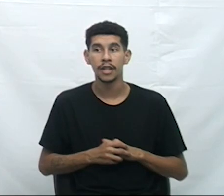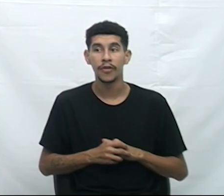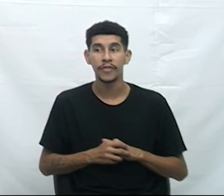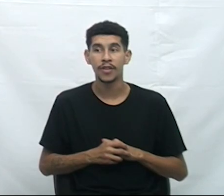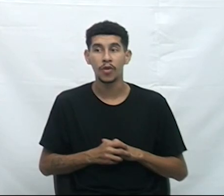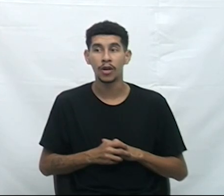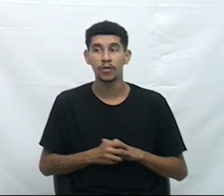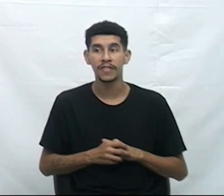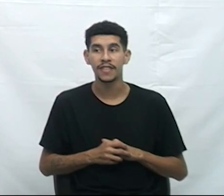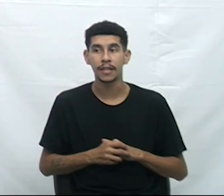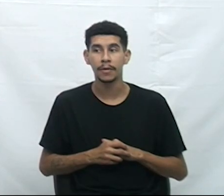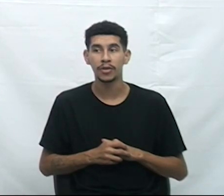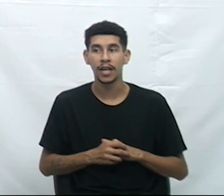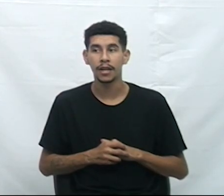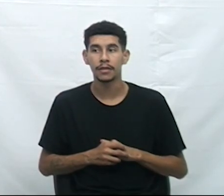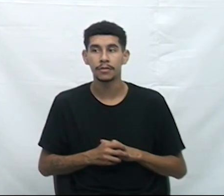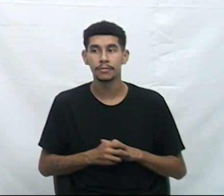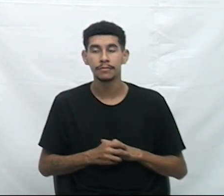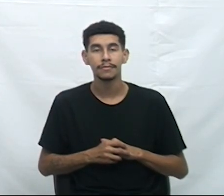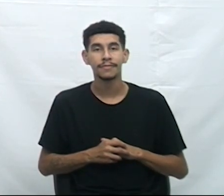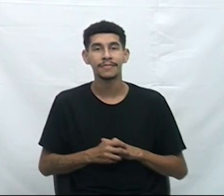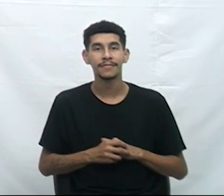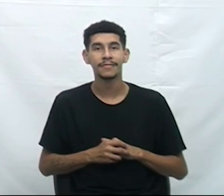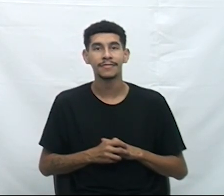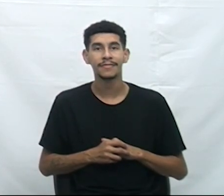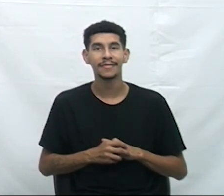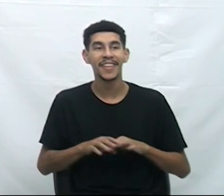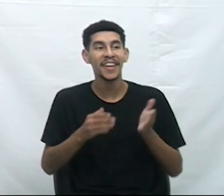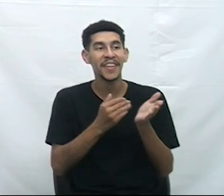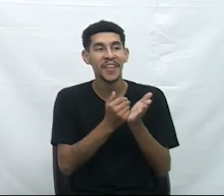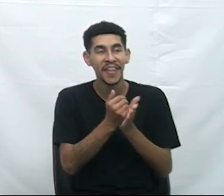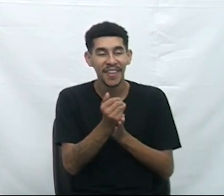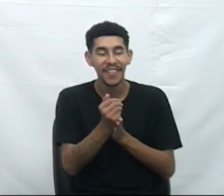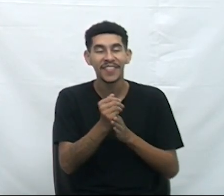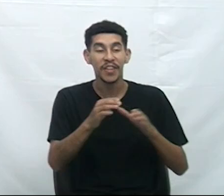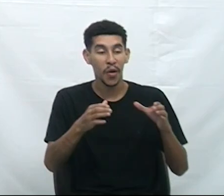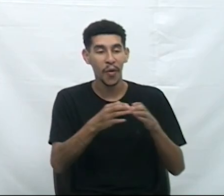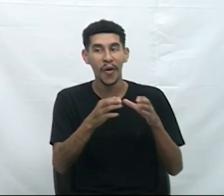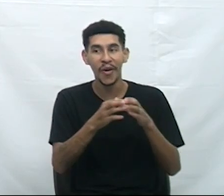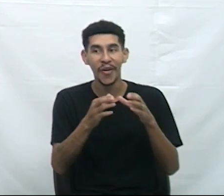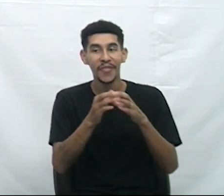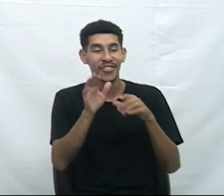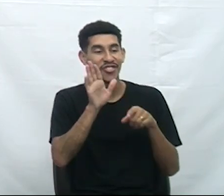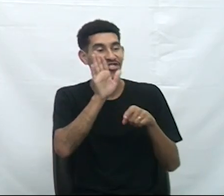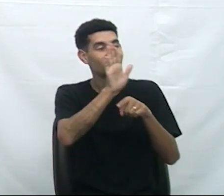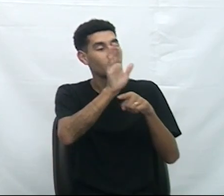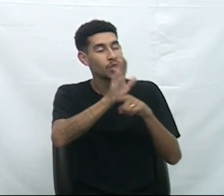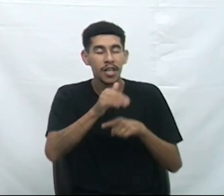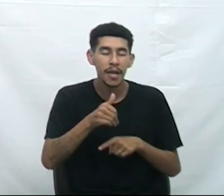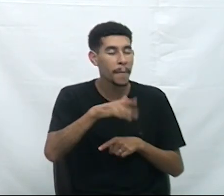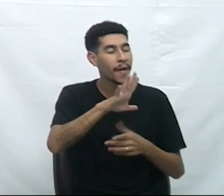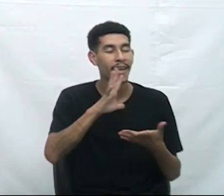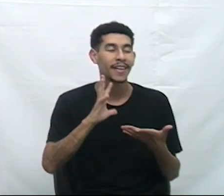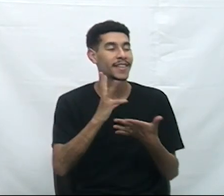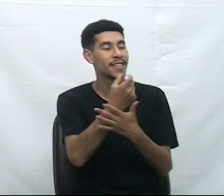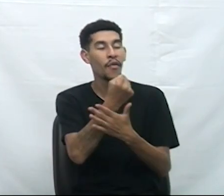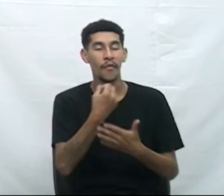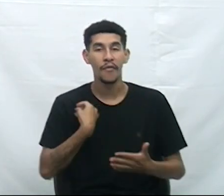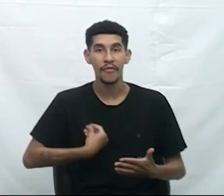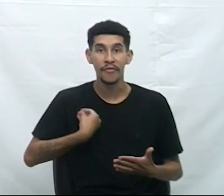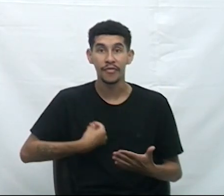foi então dado início ao grupo de autoajuda que mais salvou vida neste mundo.